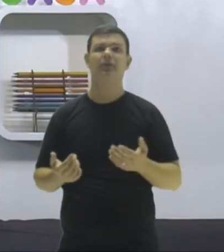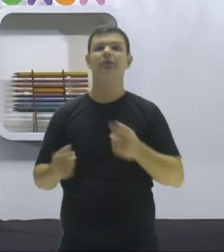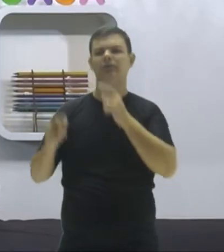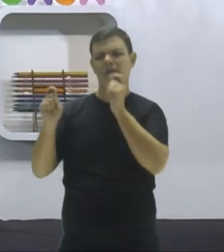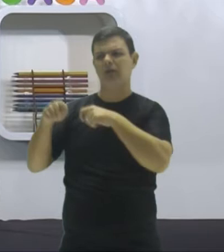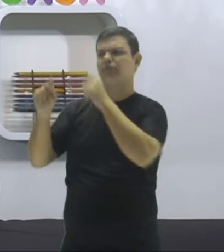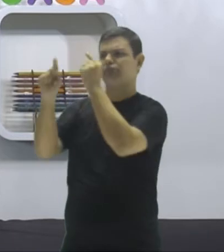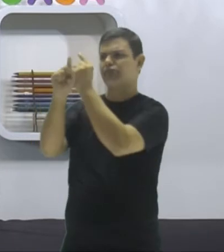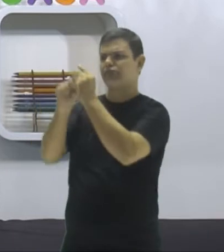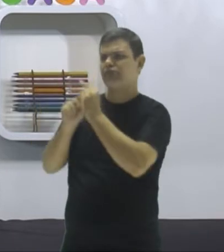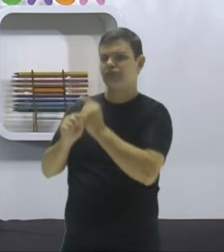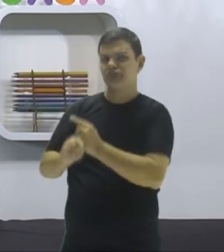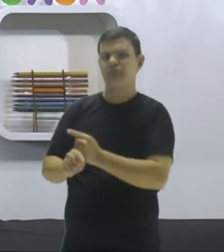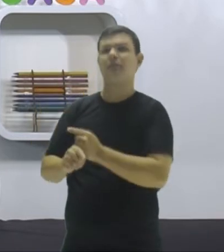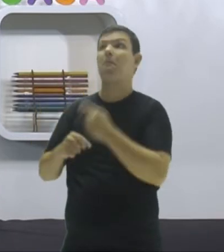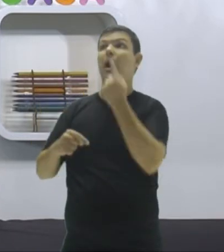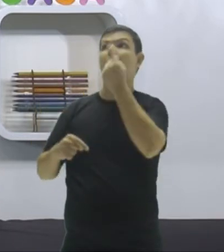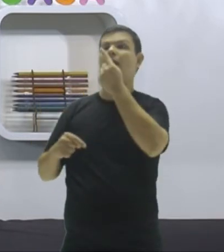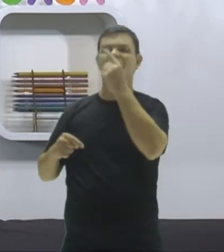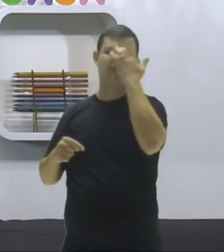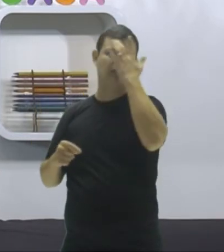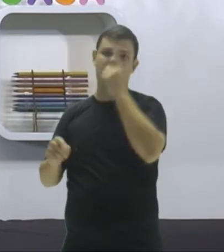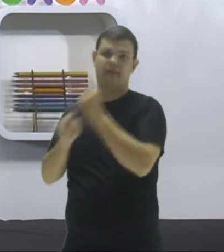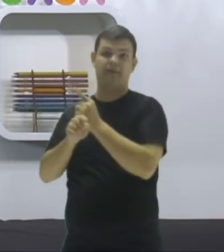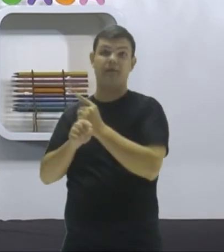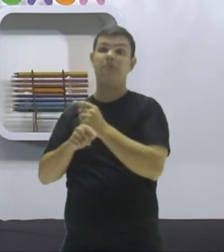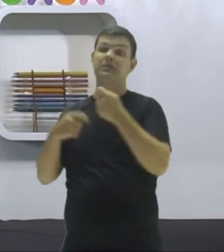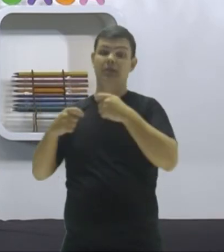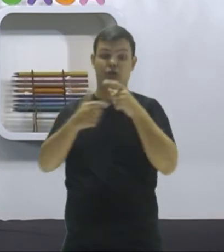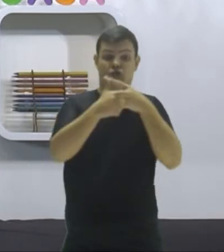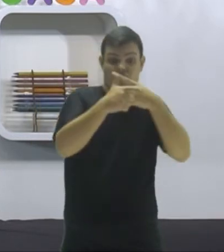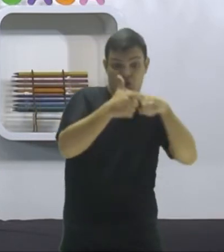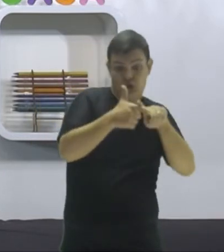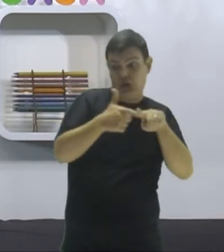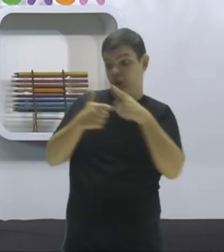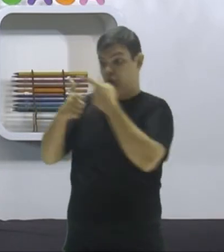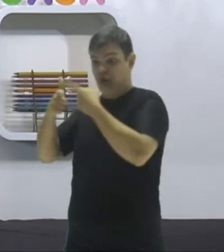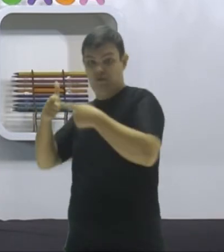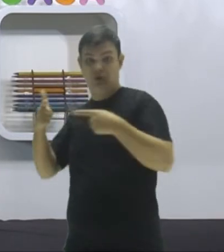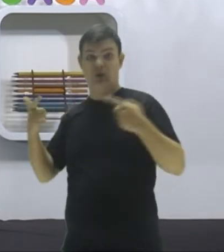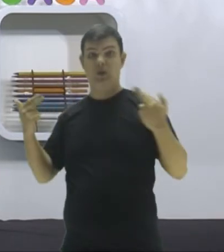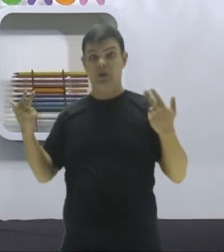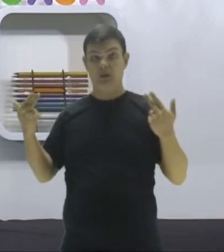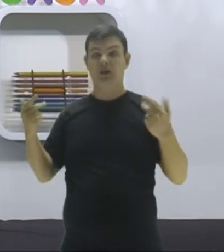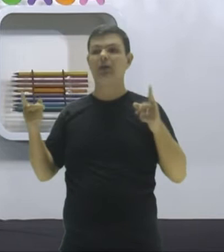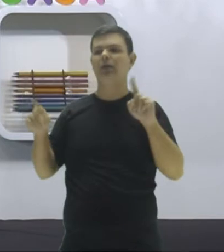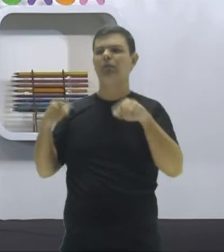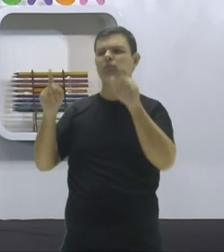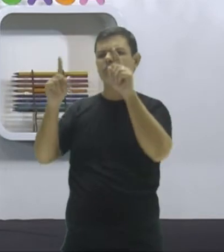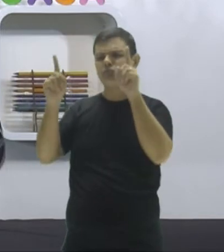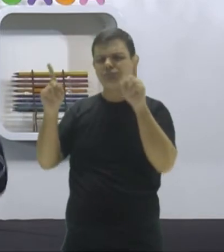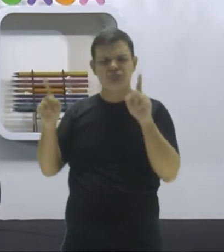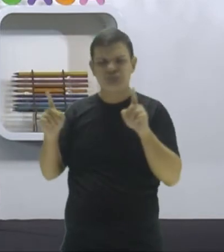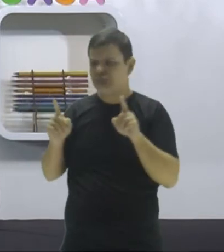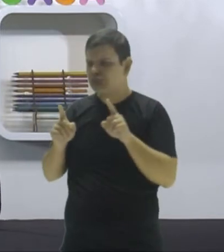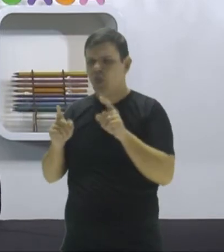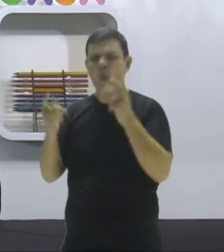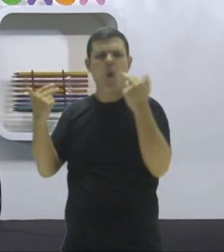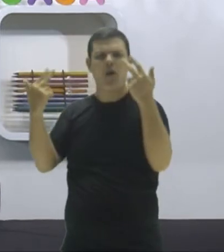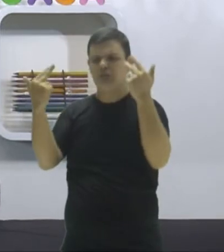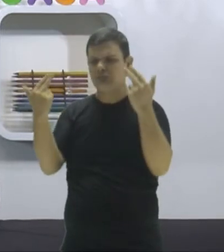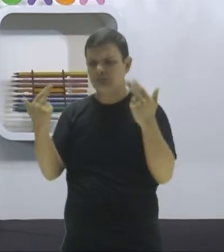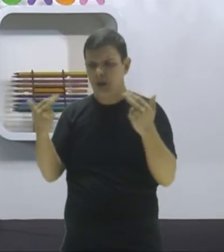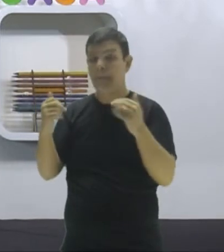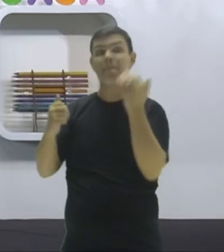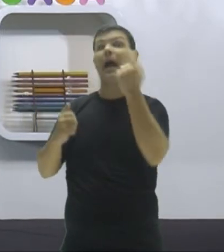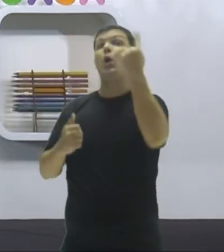identificarmos o maior divisor de um número. Basta nós dividirmos esses números e, a partir daí, nós identificarmos qual dos divisores é o maior,